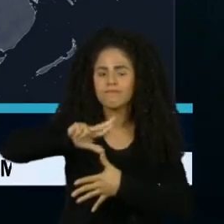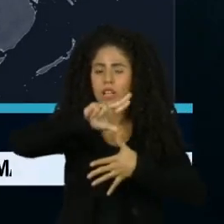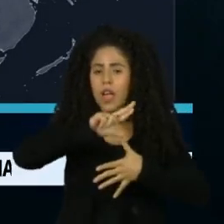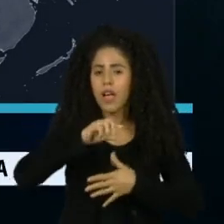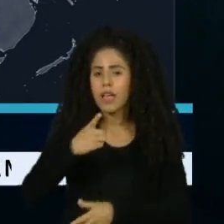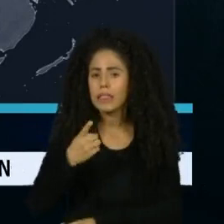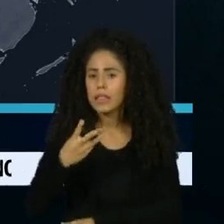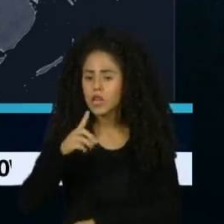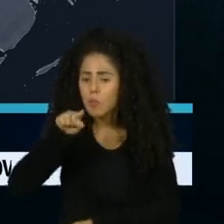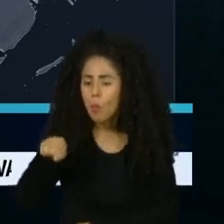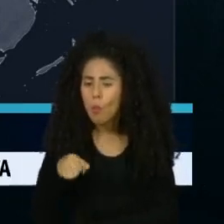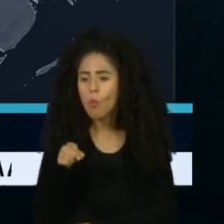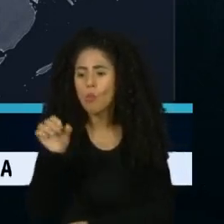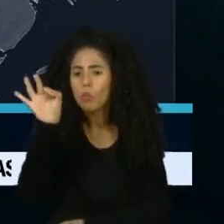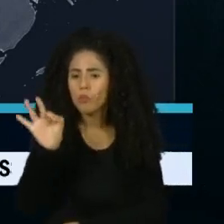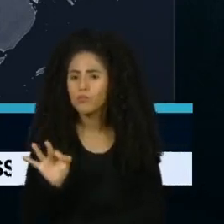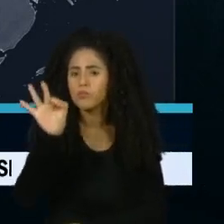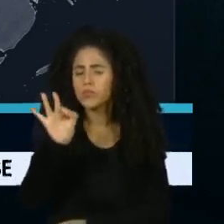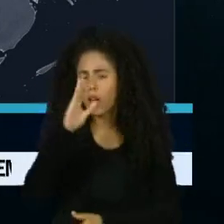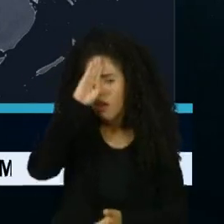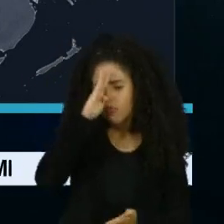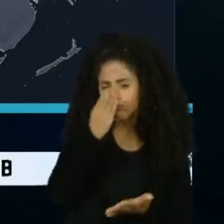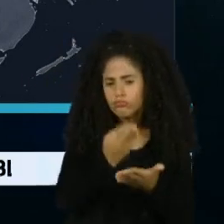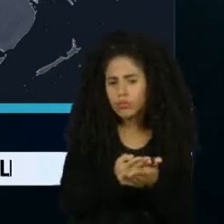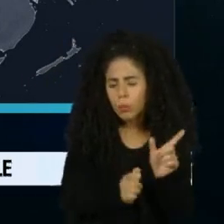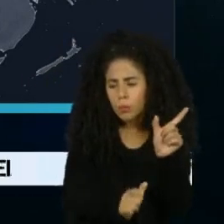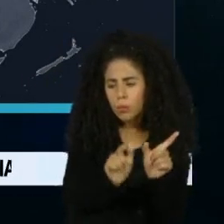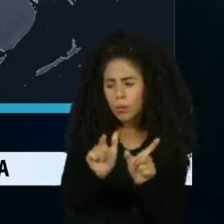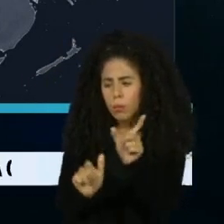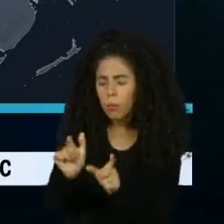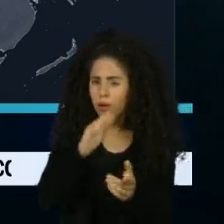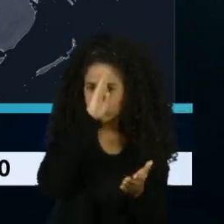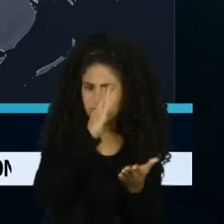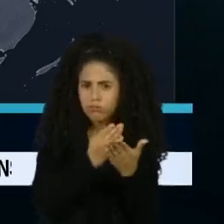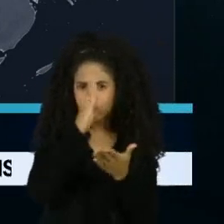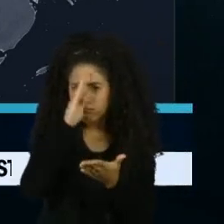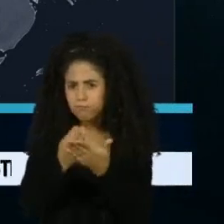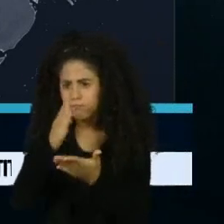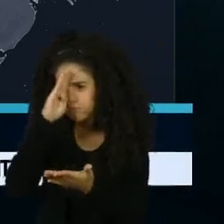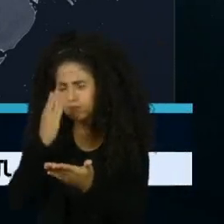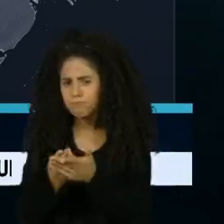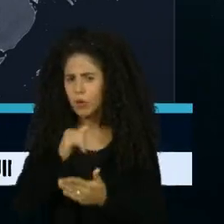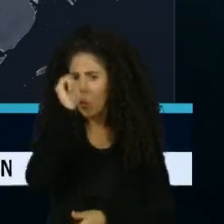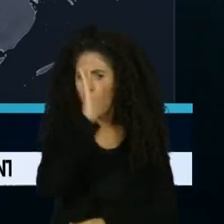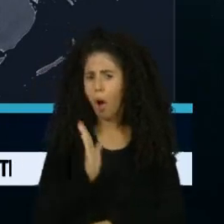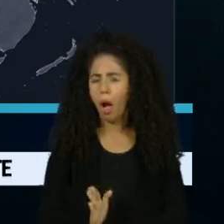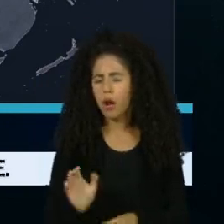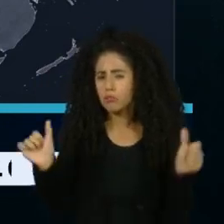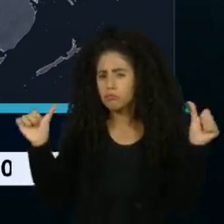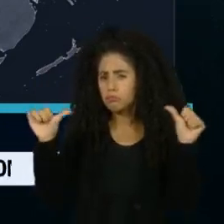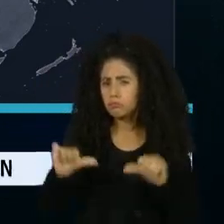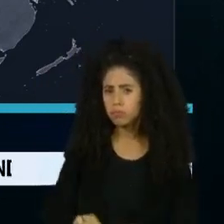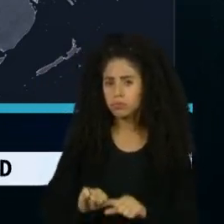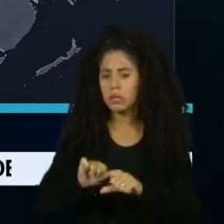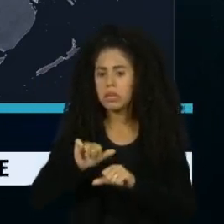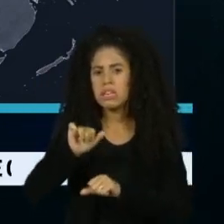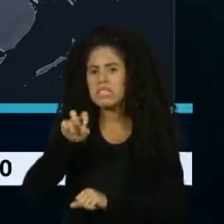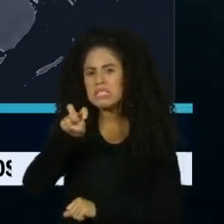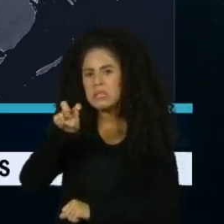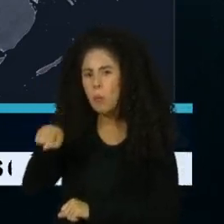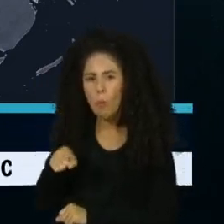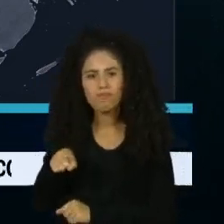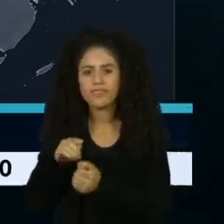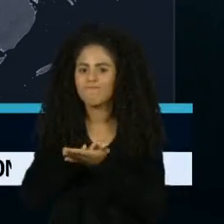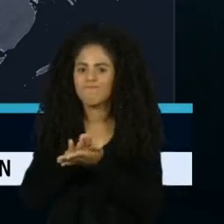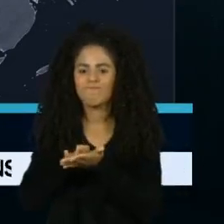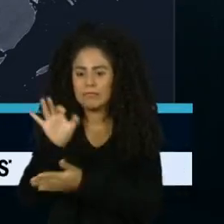13% dos latino-americanos confiam na maioria das pessoas. O número é ainda pior no Brasil. Não chegam a 5% dos